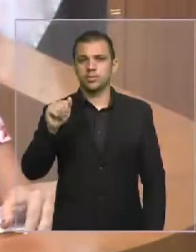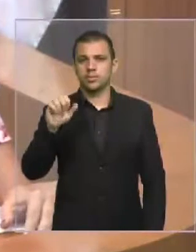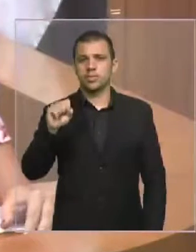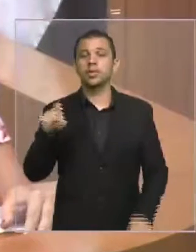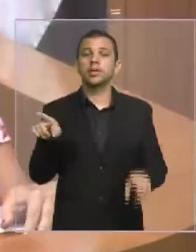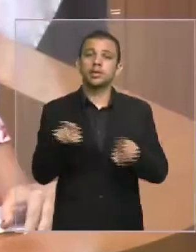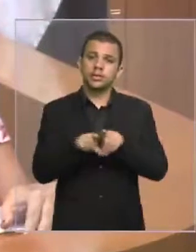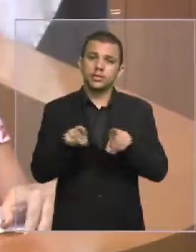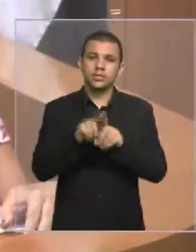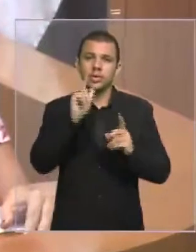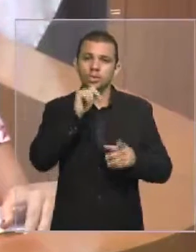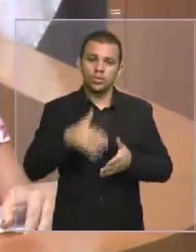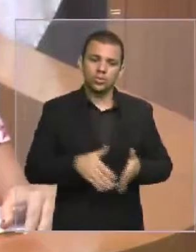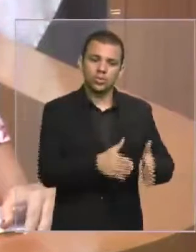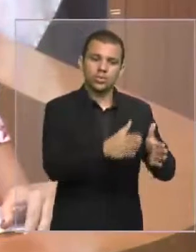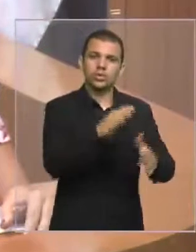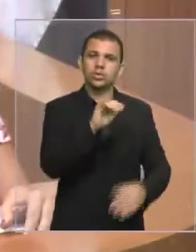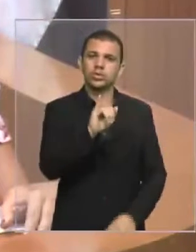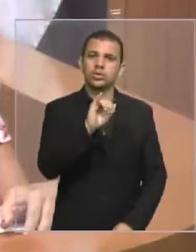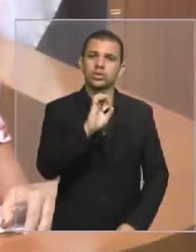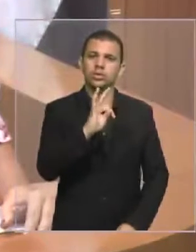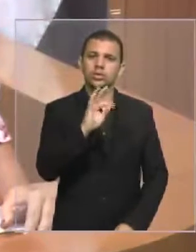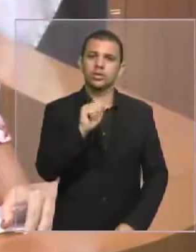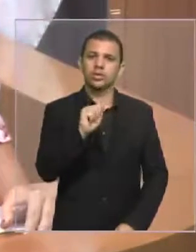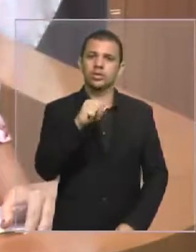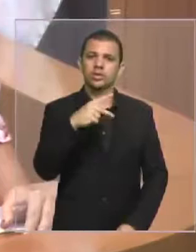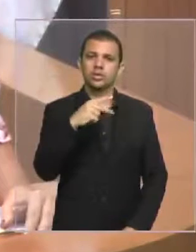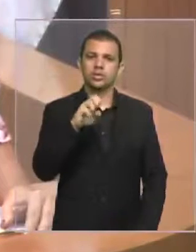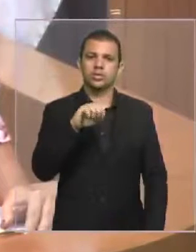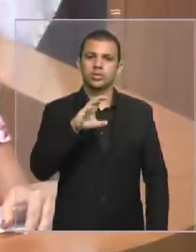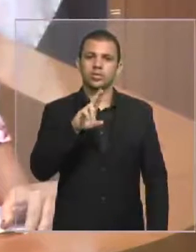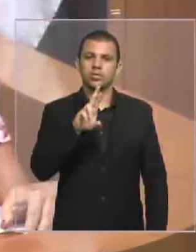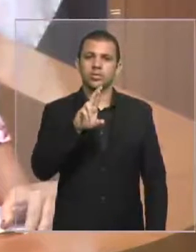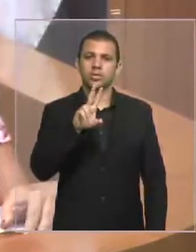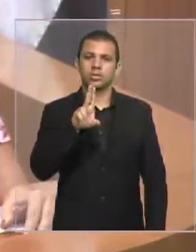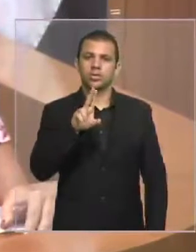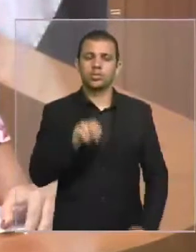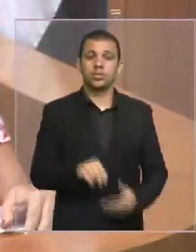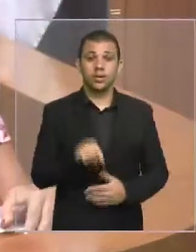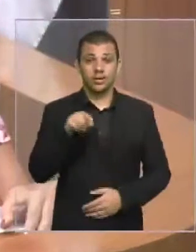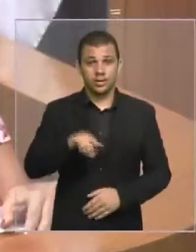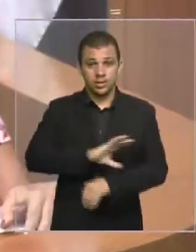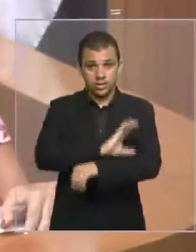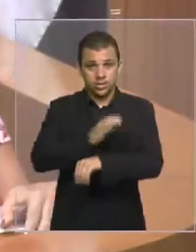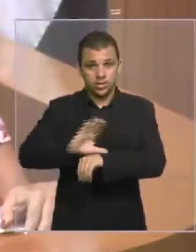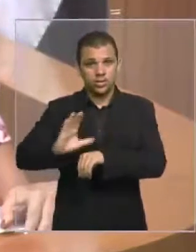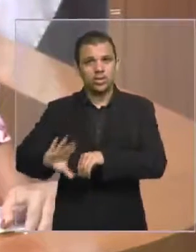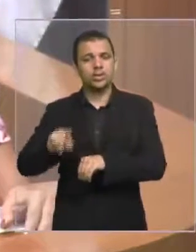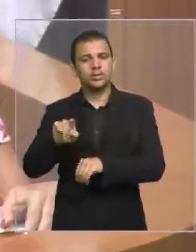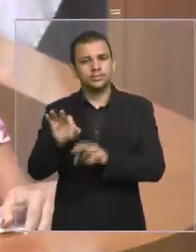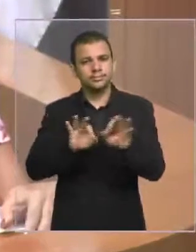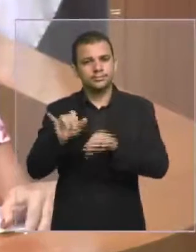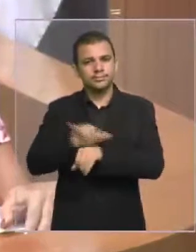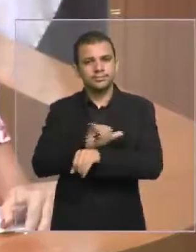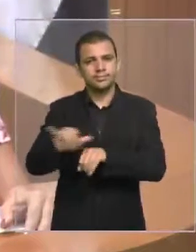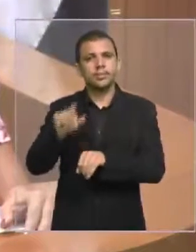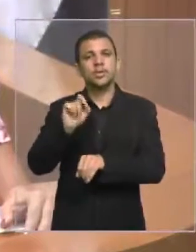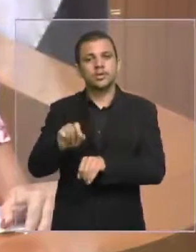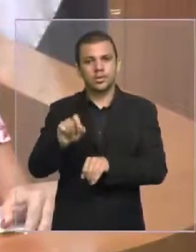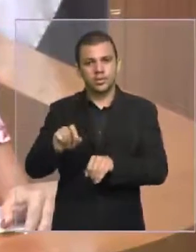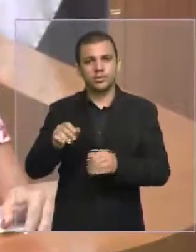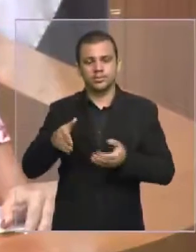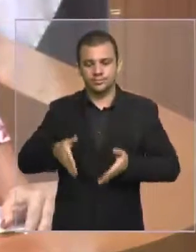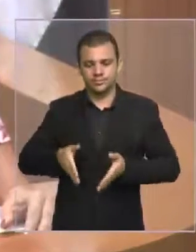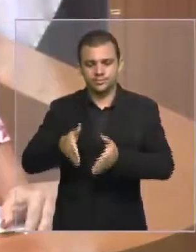Estamos, estrategicamente, num cruzamento entre a BR-135 e a AMA